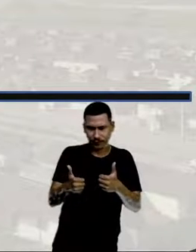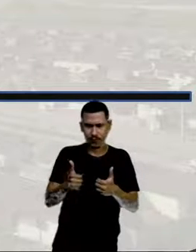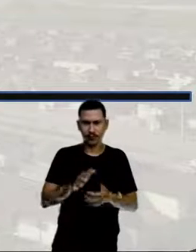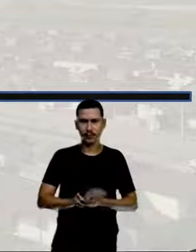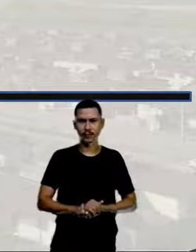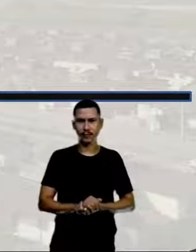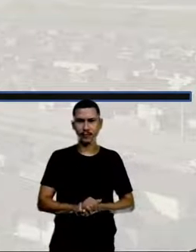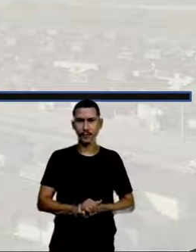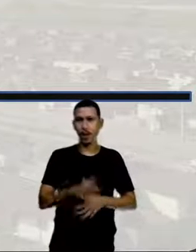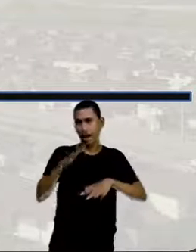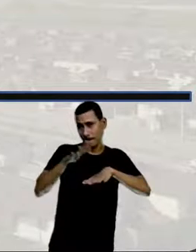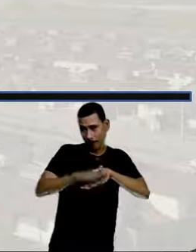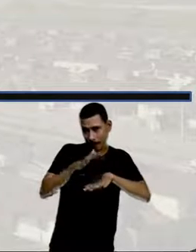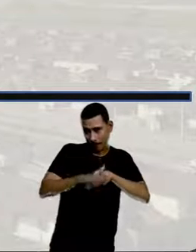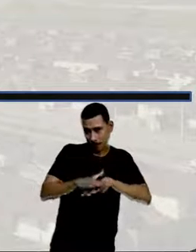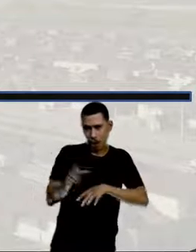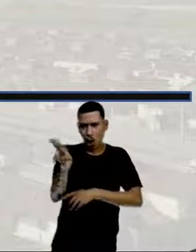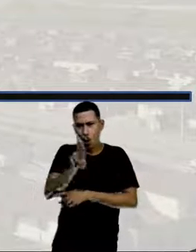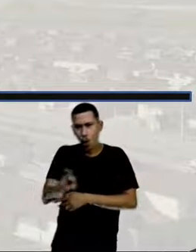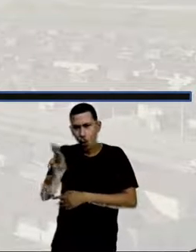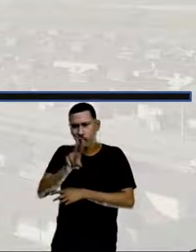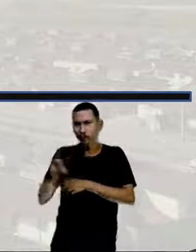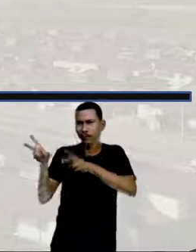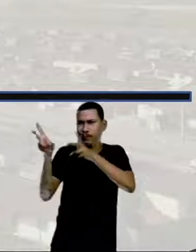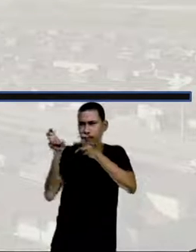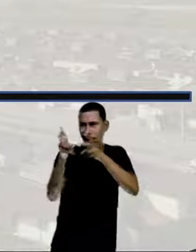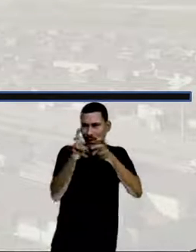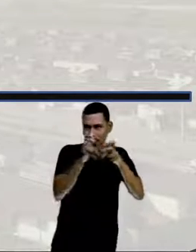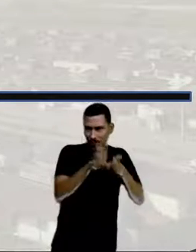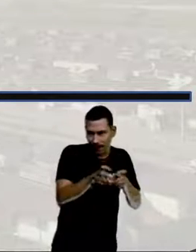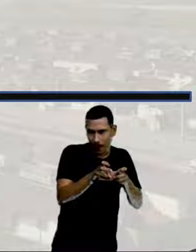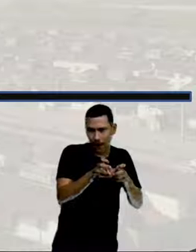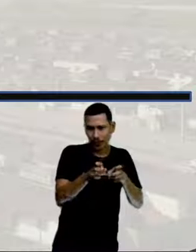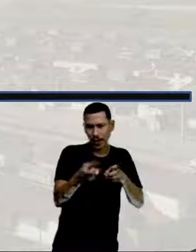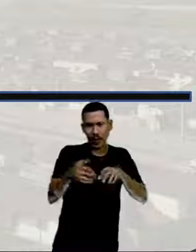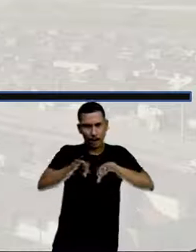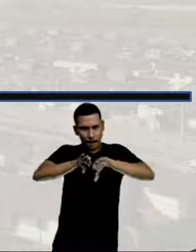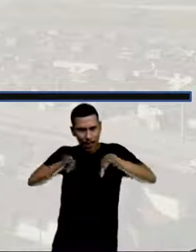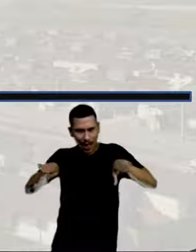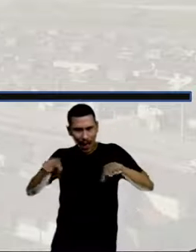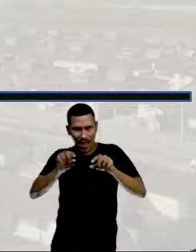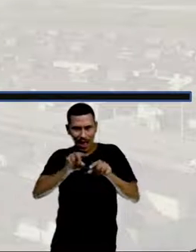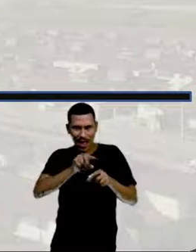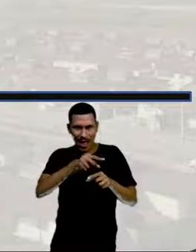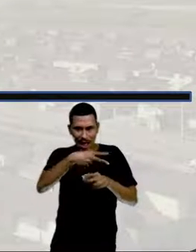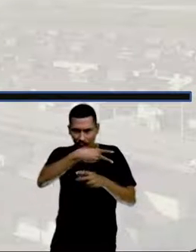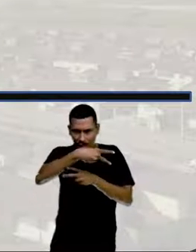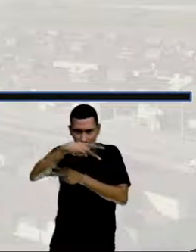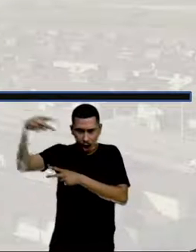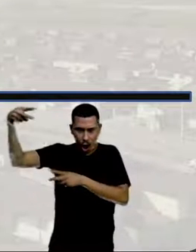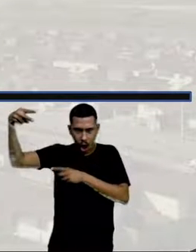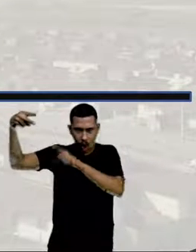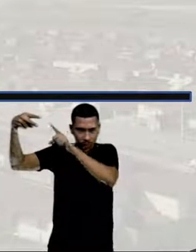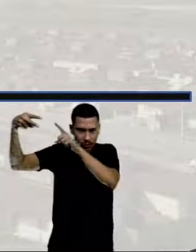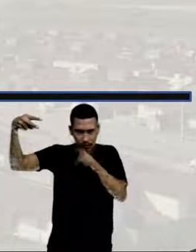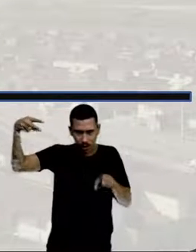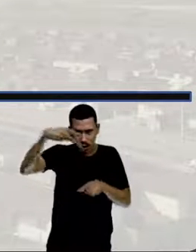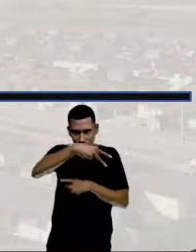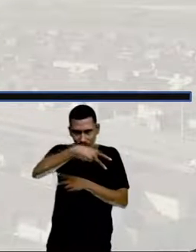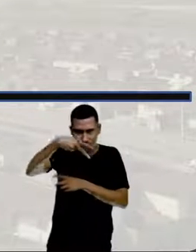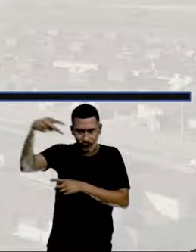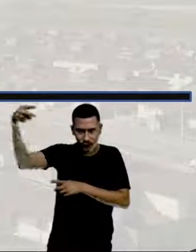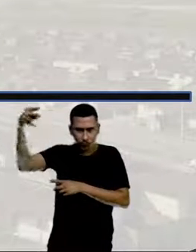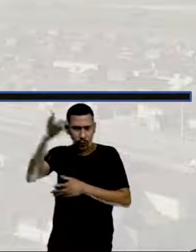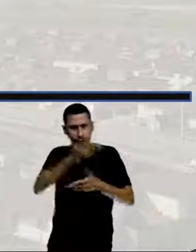Então, na matemática, a gente consegue perceber que essa abertura, dada duas retas que elas são concorrentes, existem umas